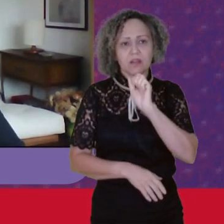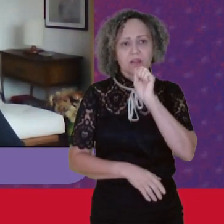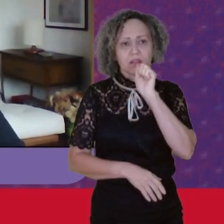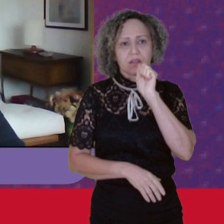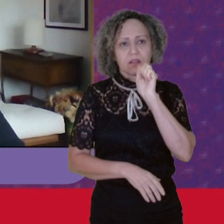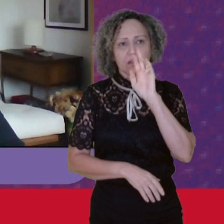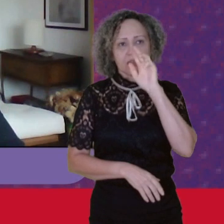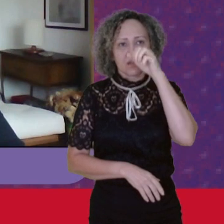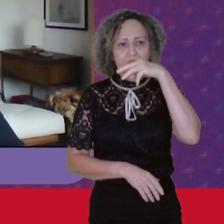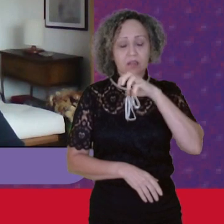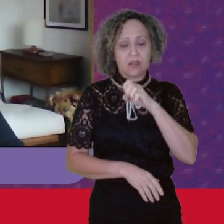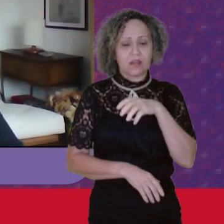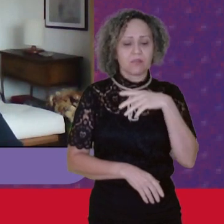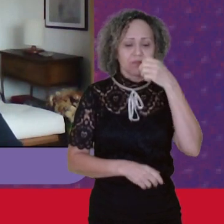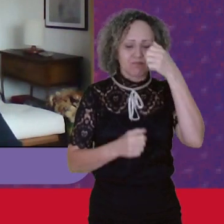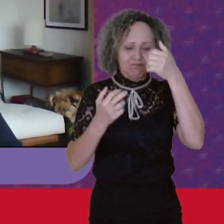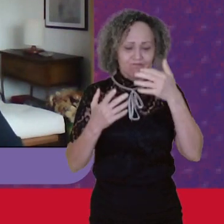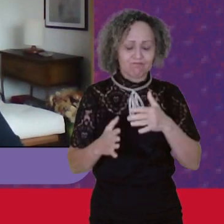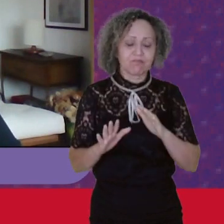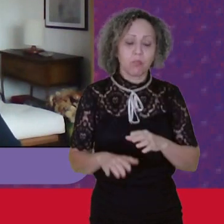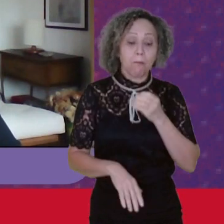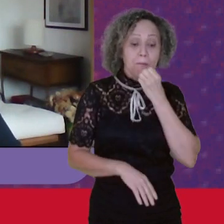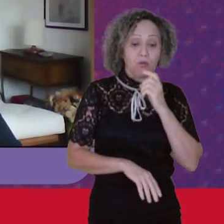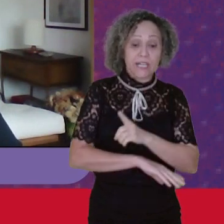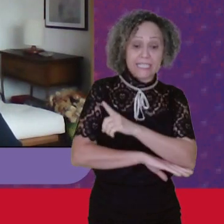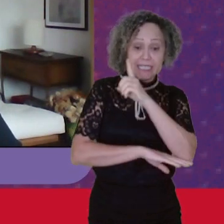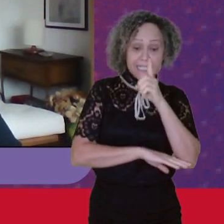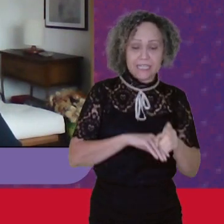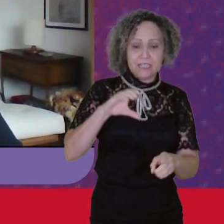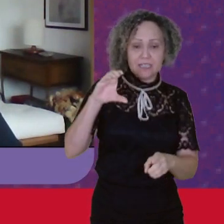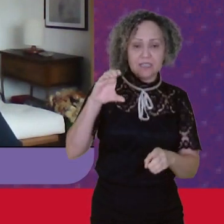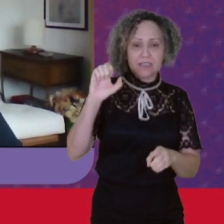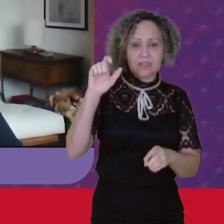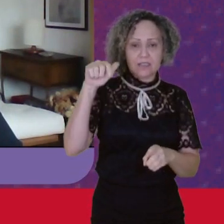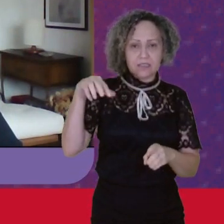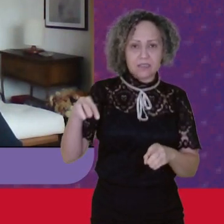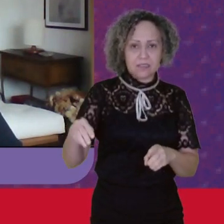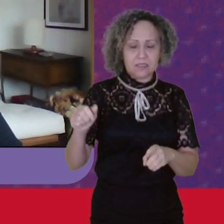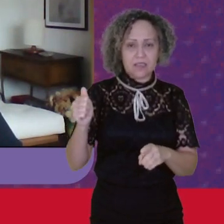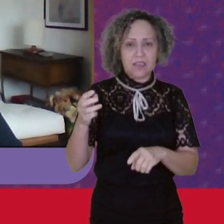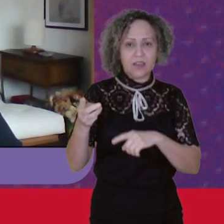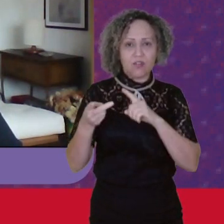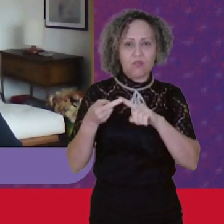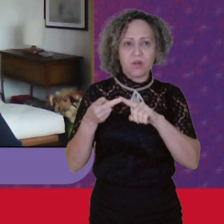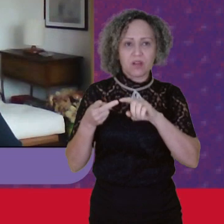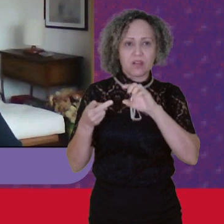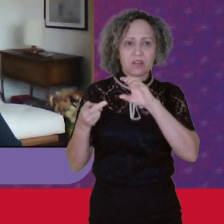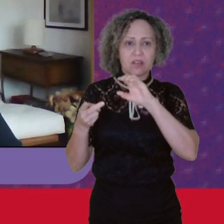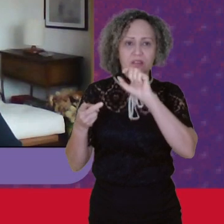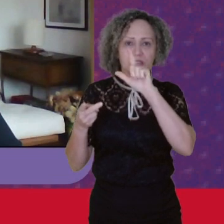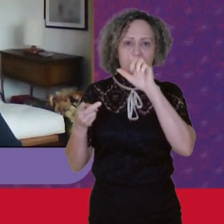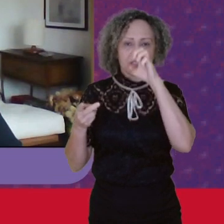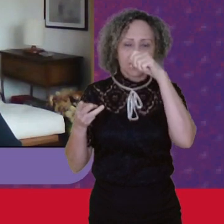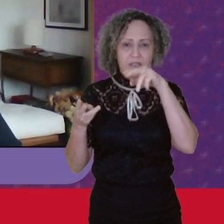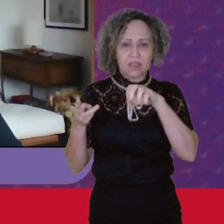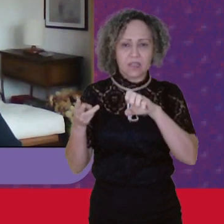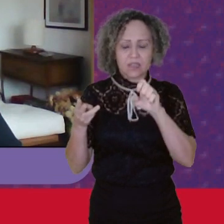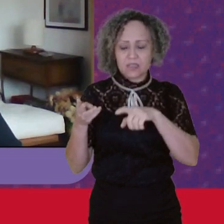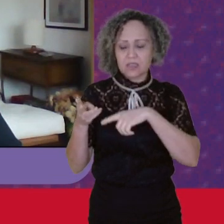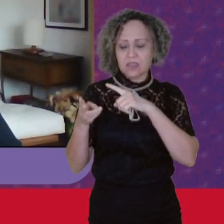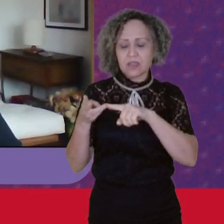Então Bom dia Selma Bom dia Lucilene Marilane Que já é uma Companheira De